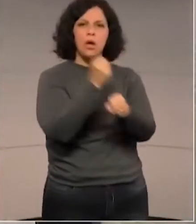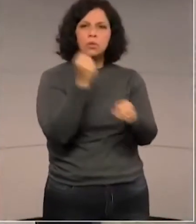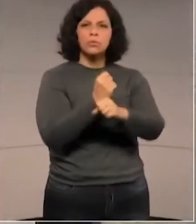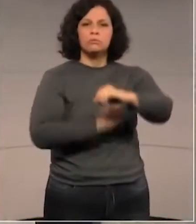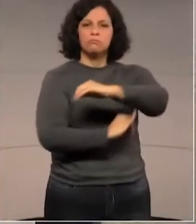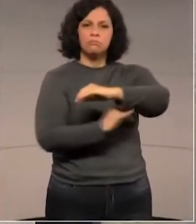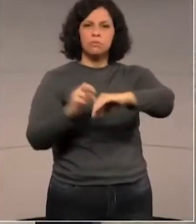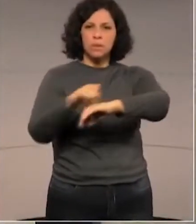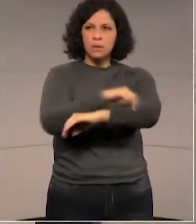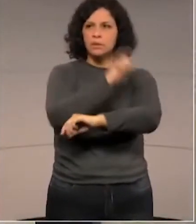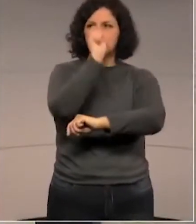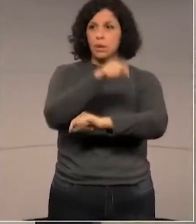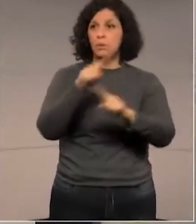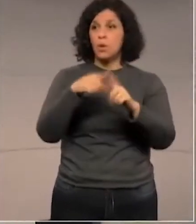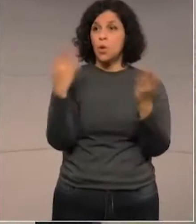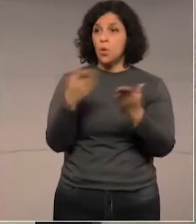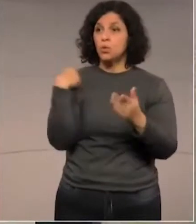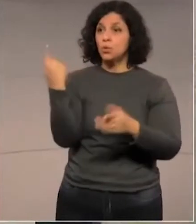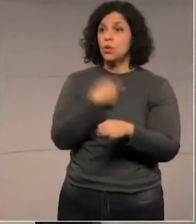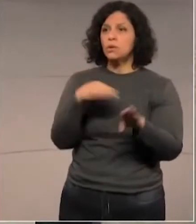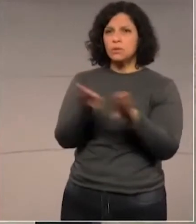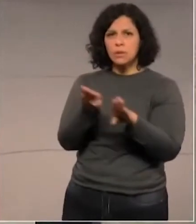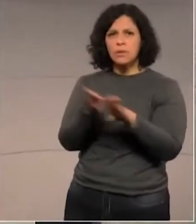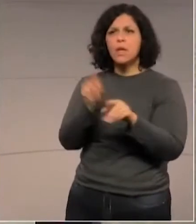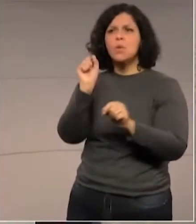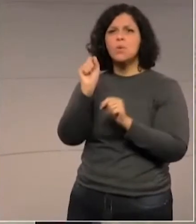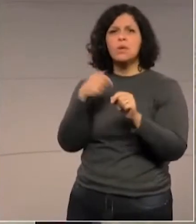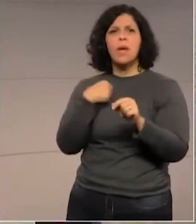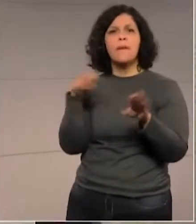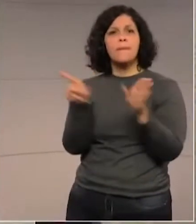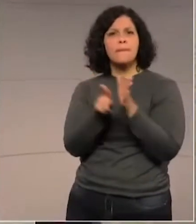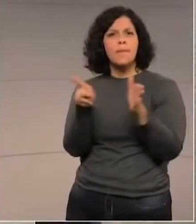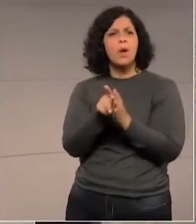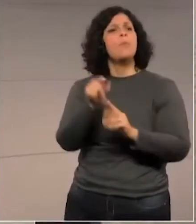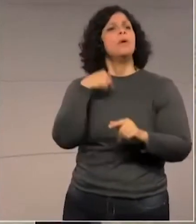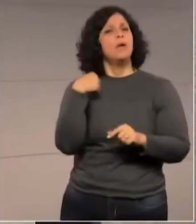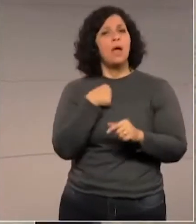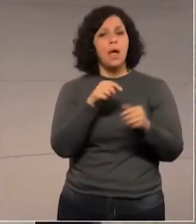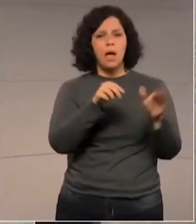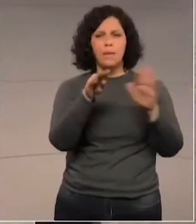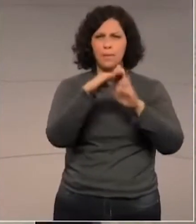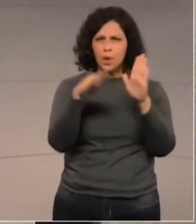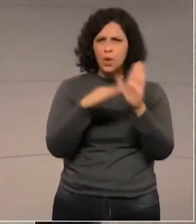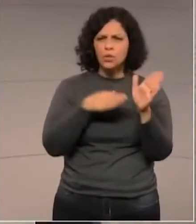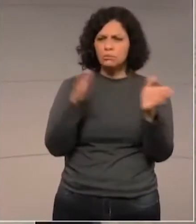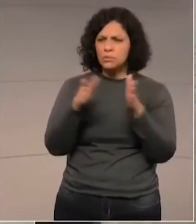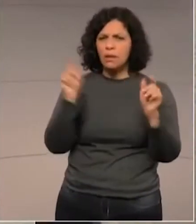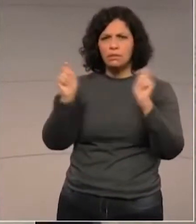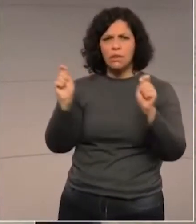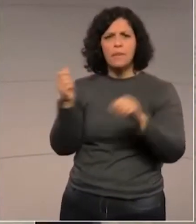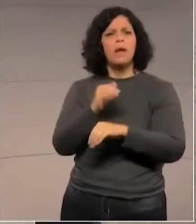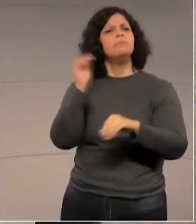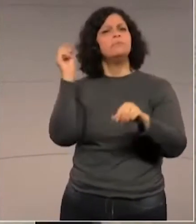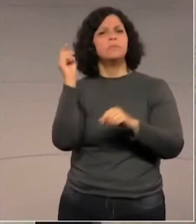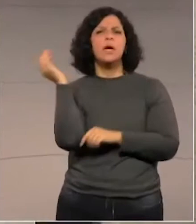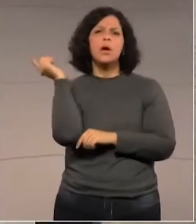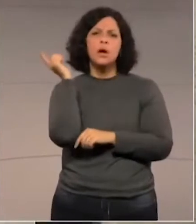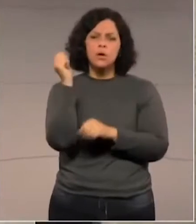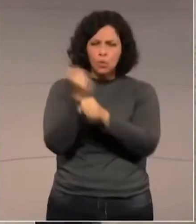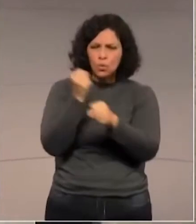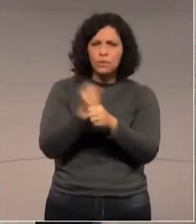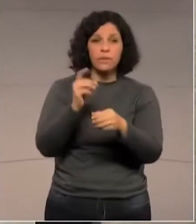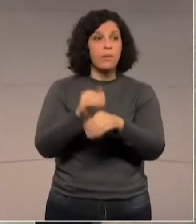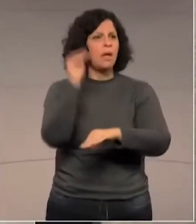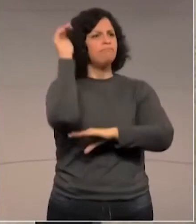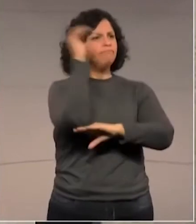inclusive, através de envio de expediente para que ela seja, de fato, construída. Palavra